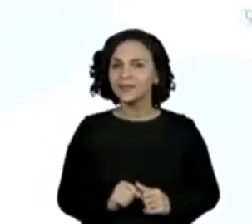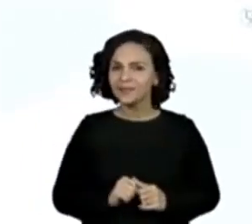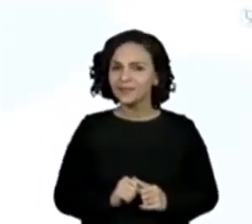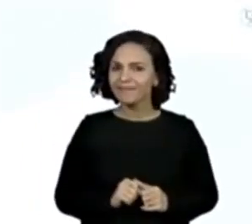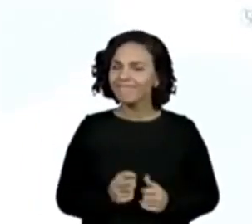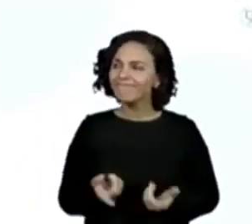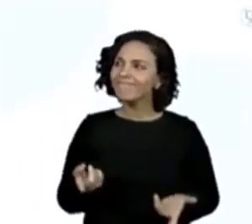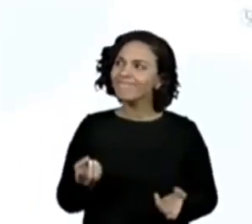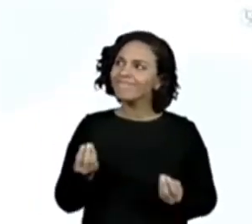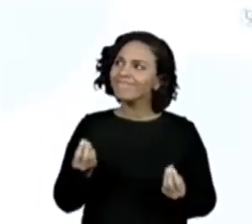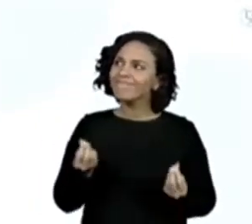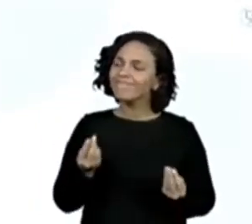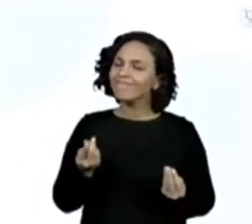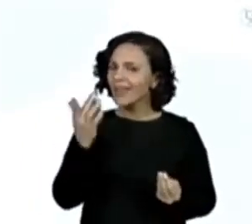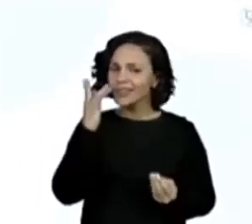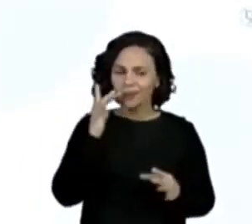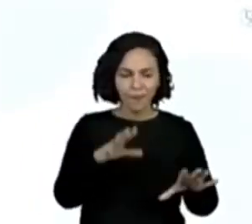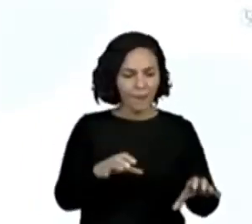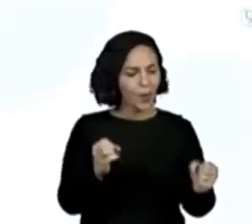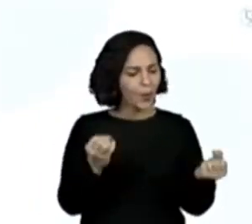que será que ela fez com essas cordas?